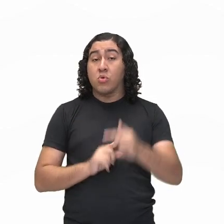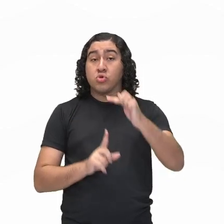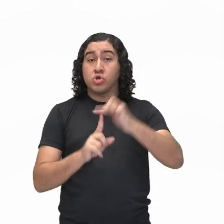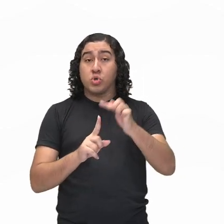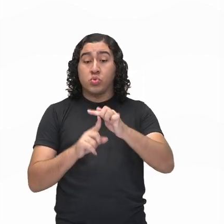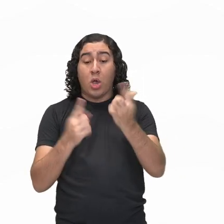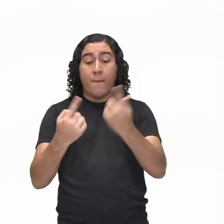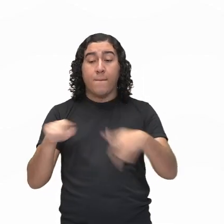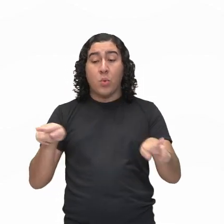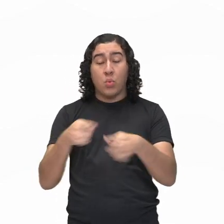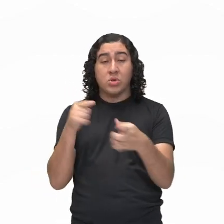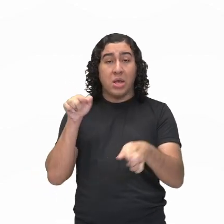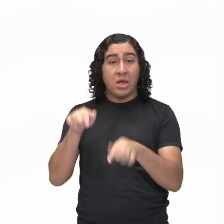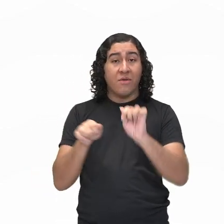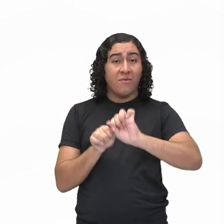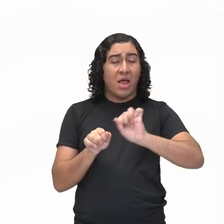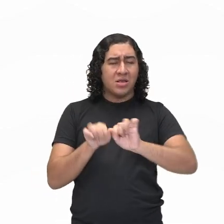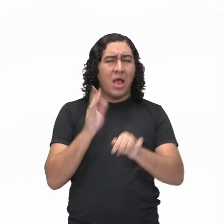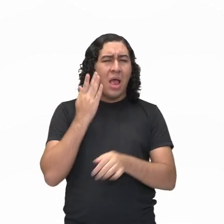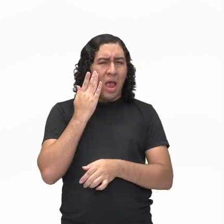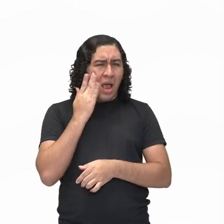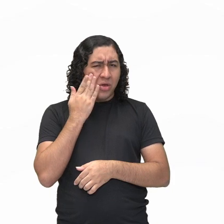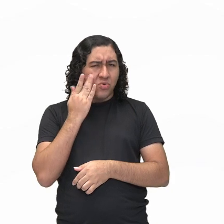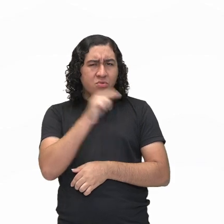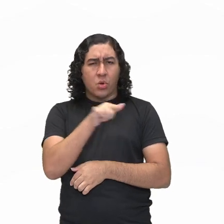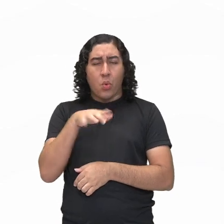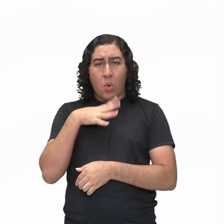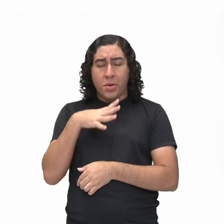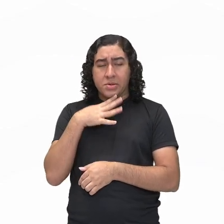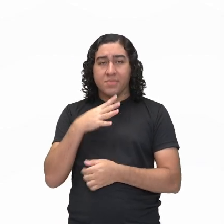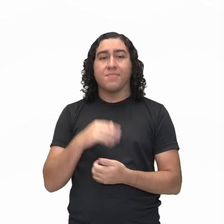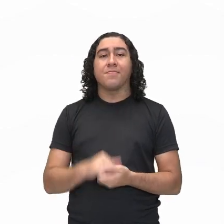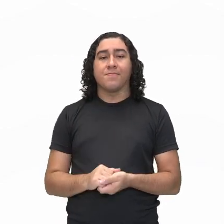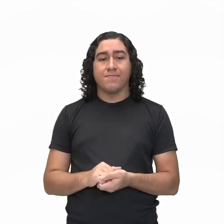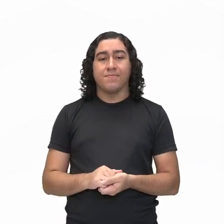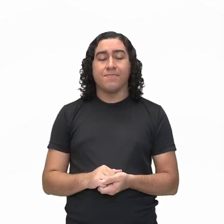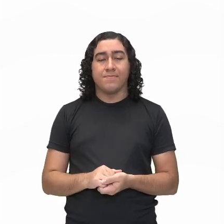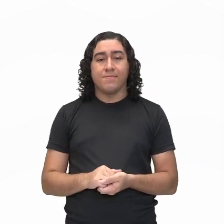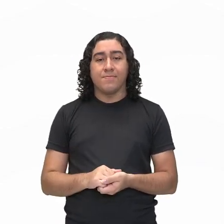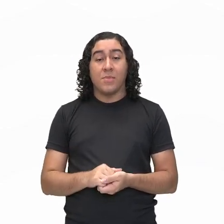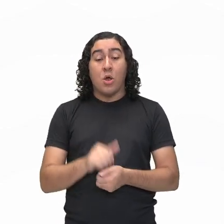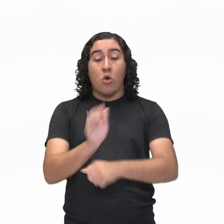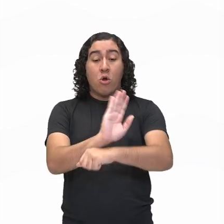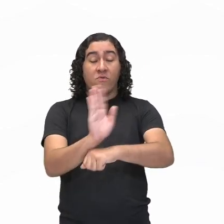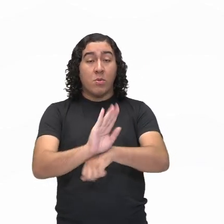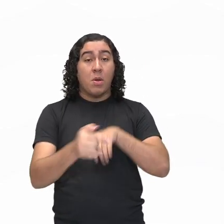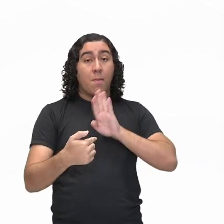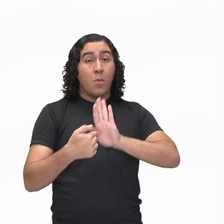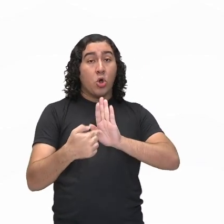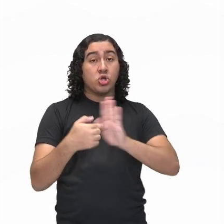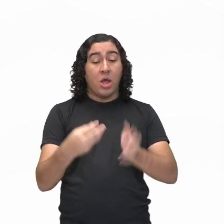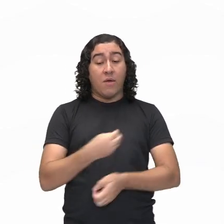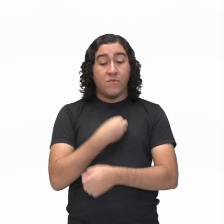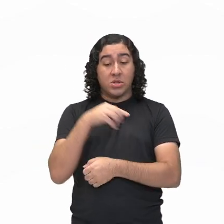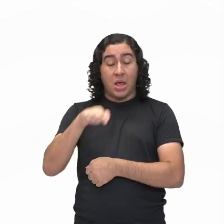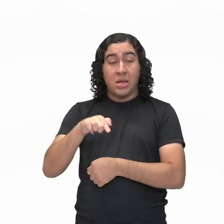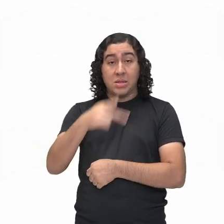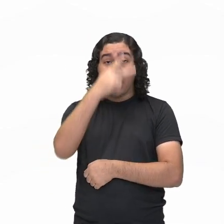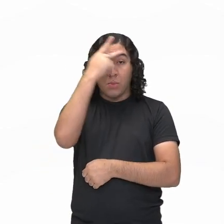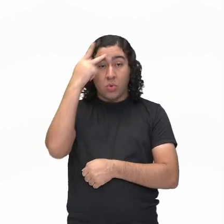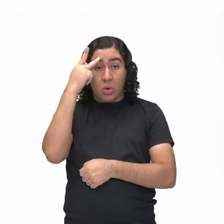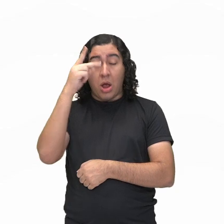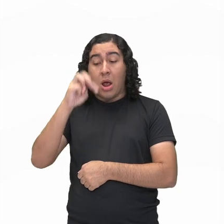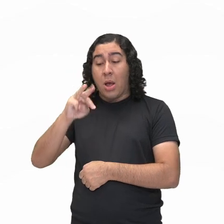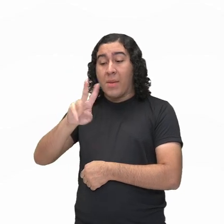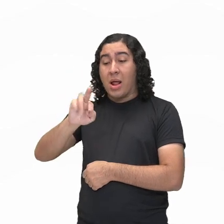O Hegel, acho que alguns de vocês também conhecem, devem gostar muito. O filme mostrará a vida de Marley, seu impacto no